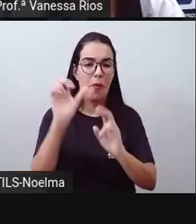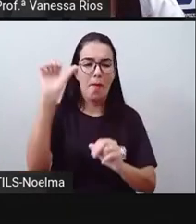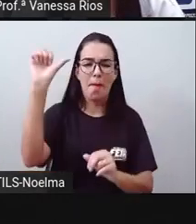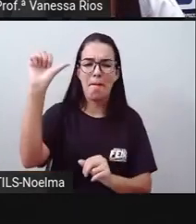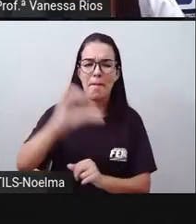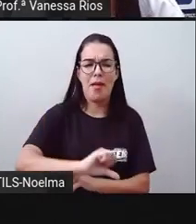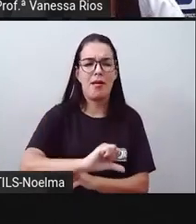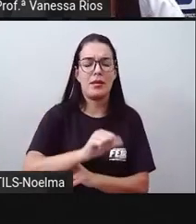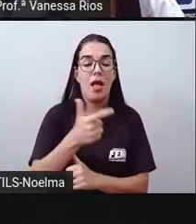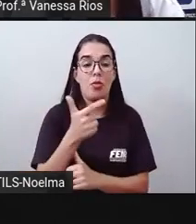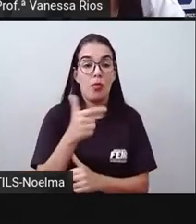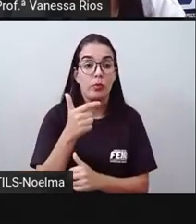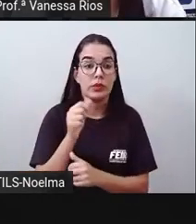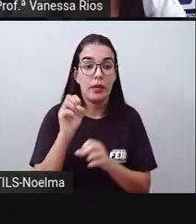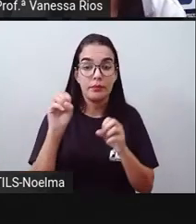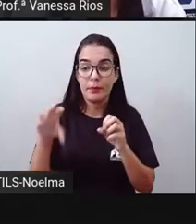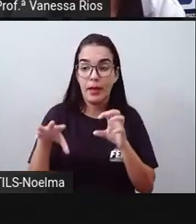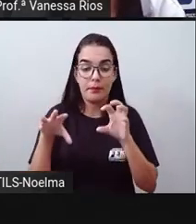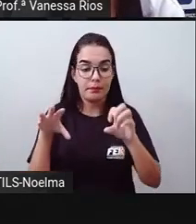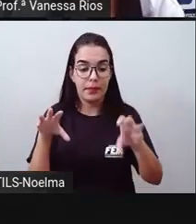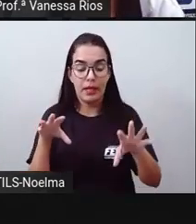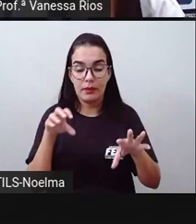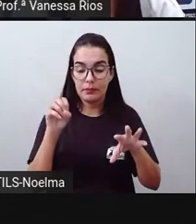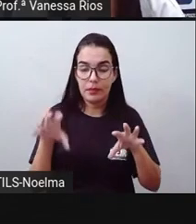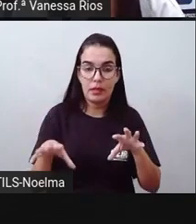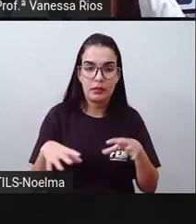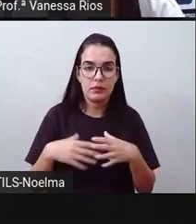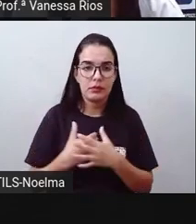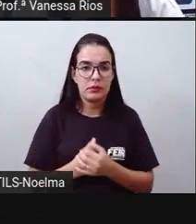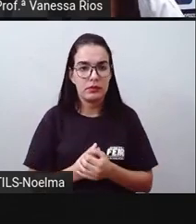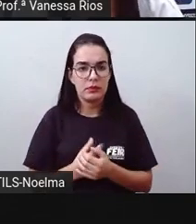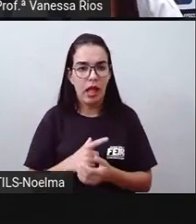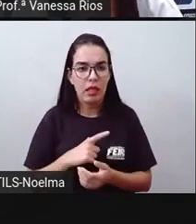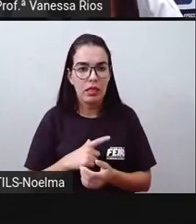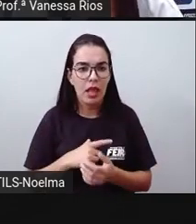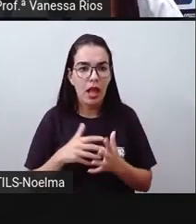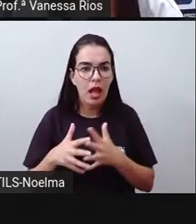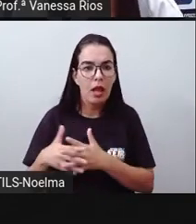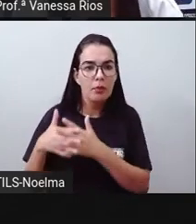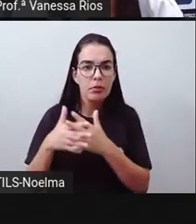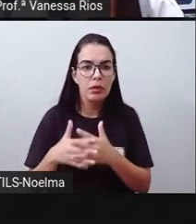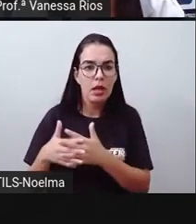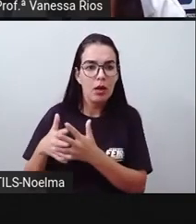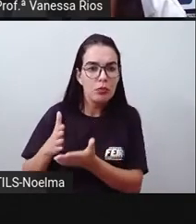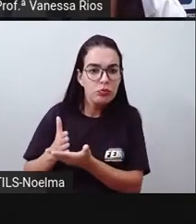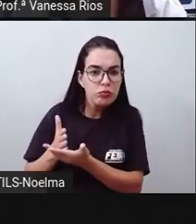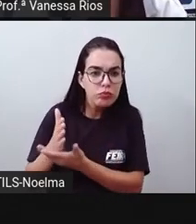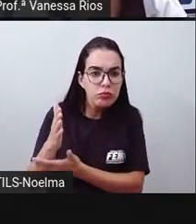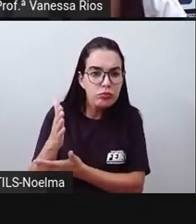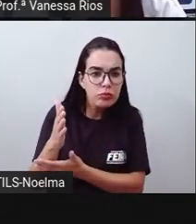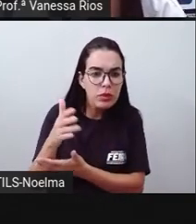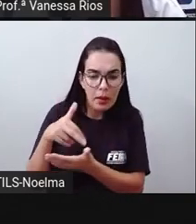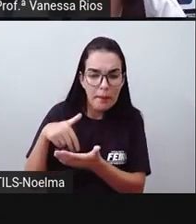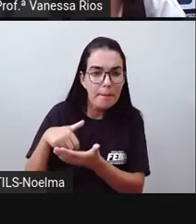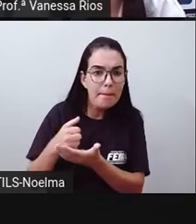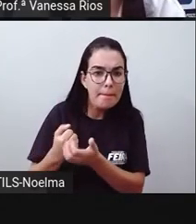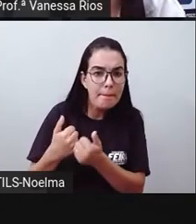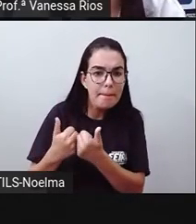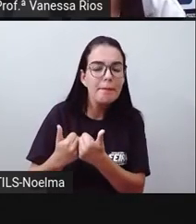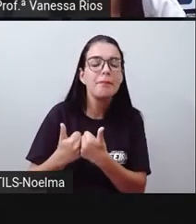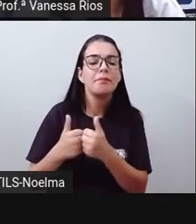sinalização. E a gente pode pensar, mas aqui trafega algum caminhão, alguma carreta, trafega algum carro?